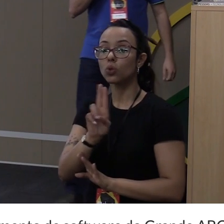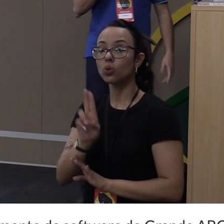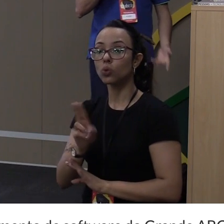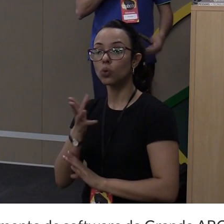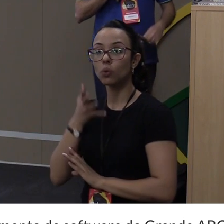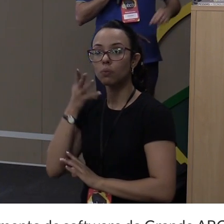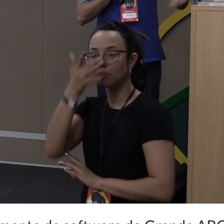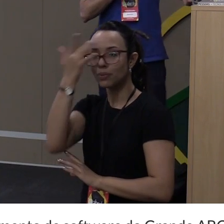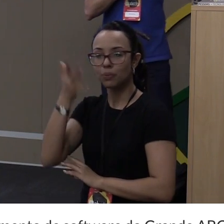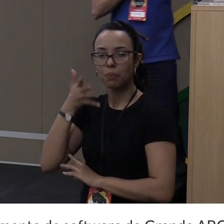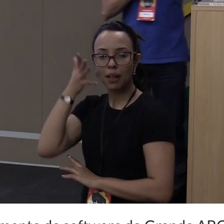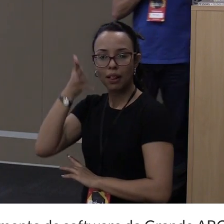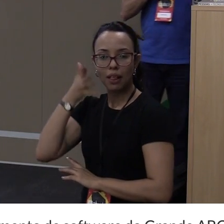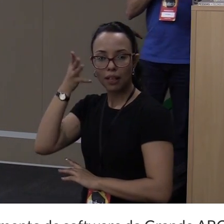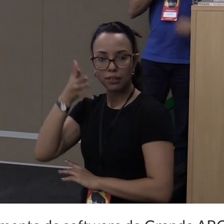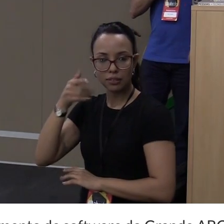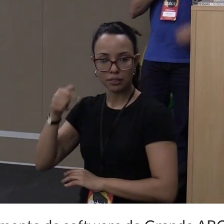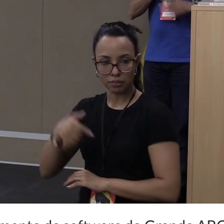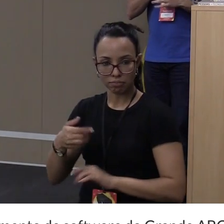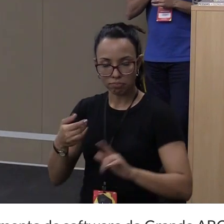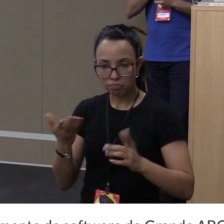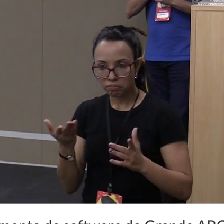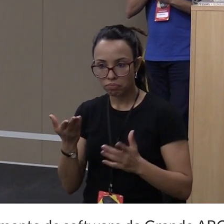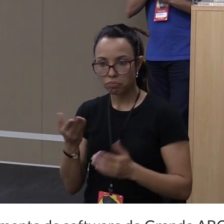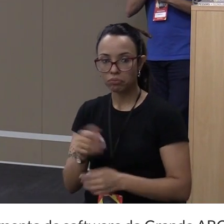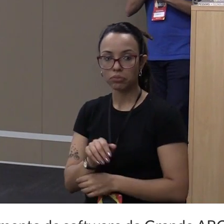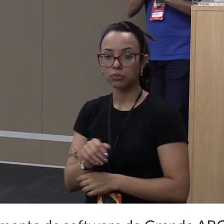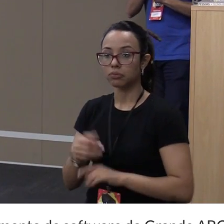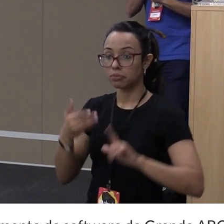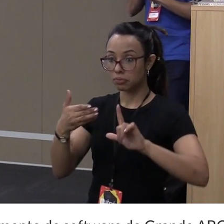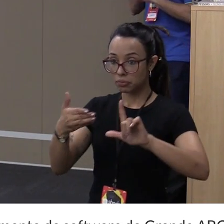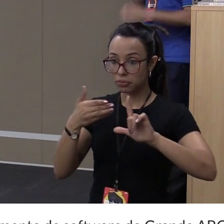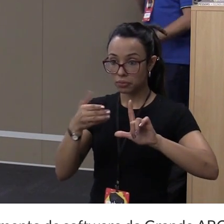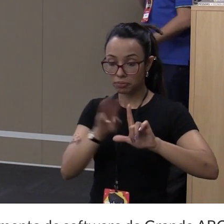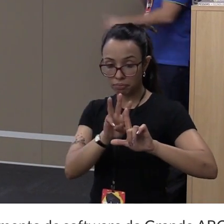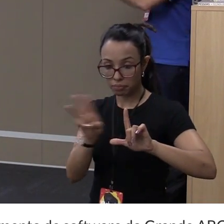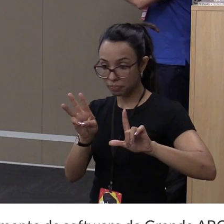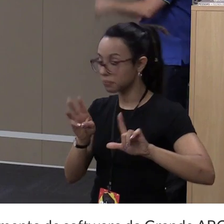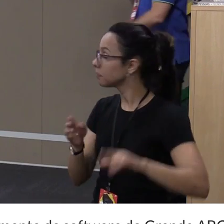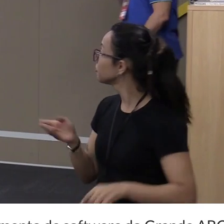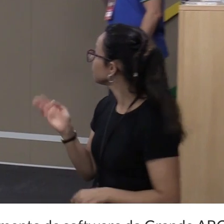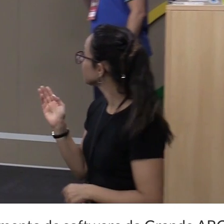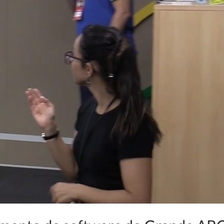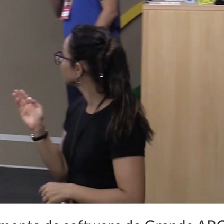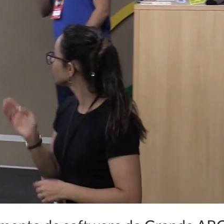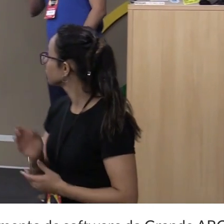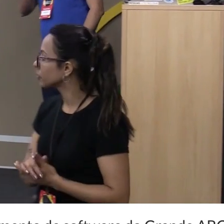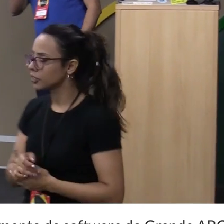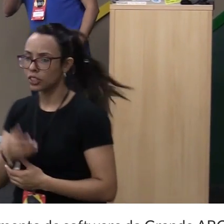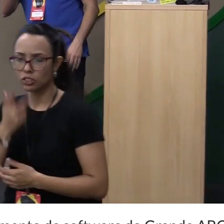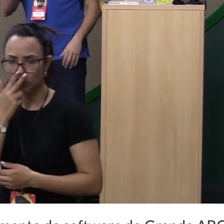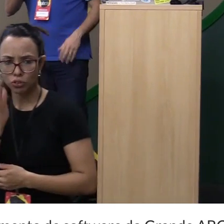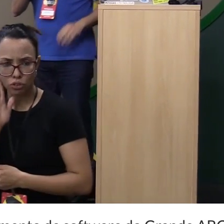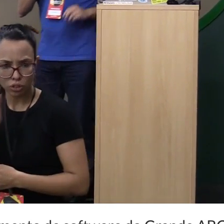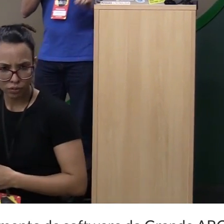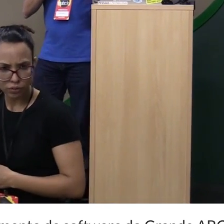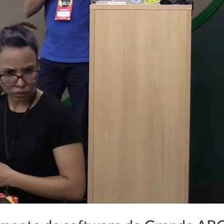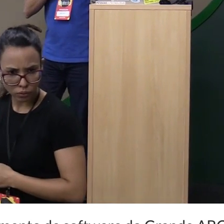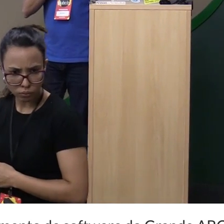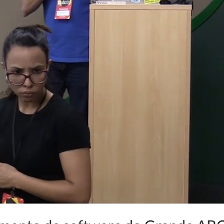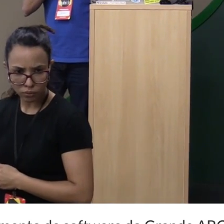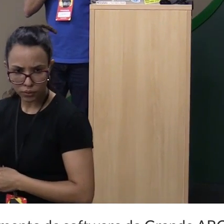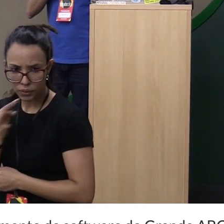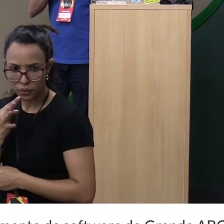Dev desse ano. Então, entrei aqui na página. Acho que todo mundo já deve ter visto essa página.